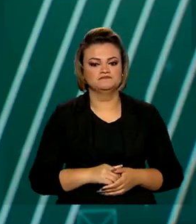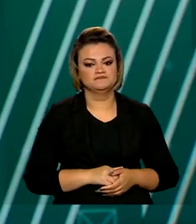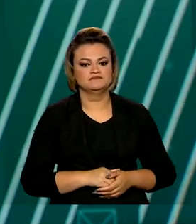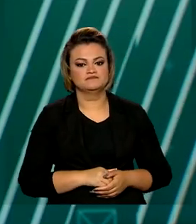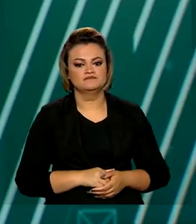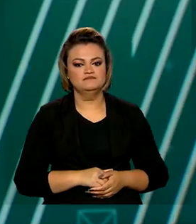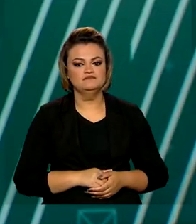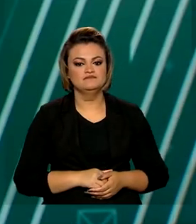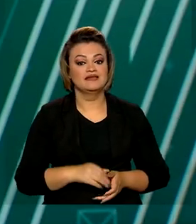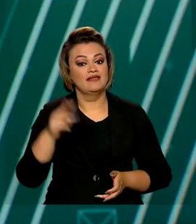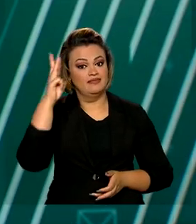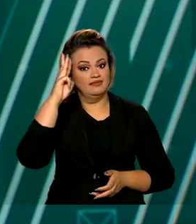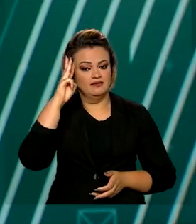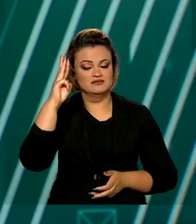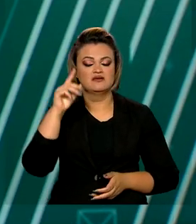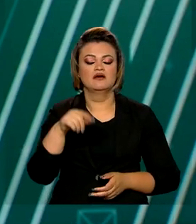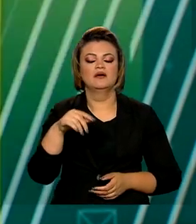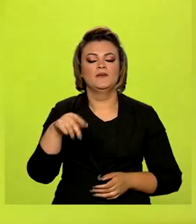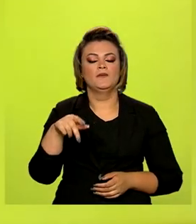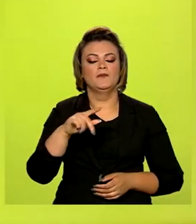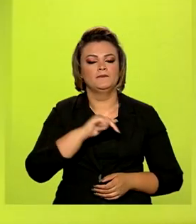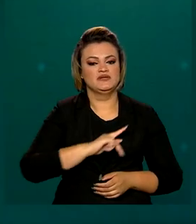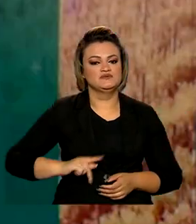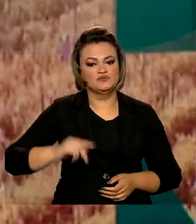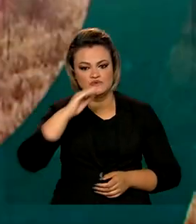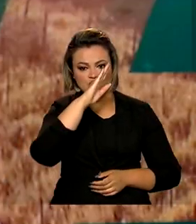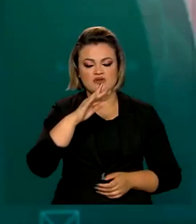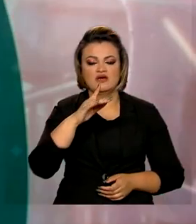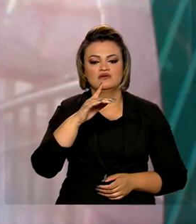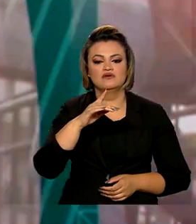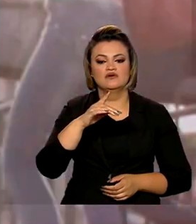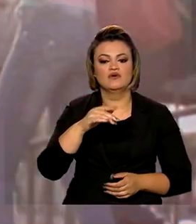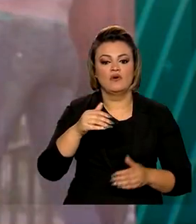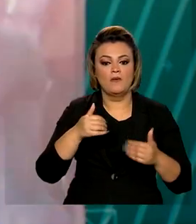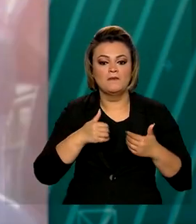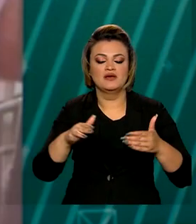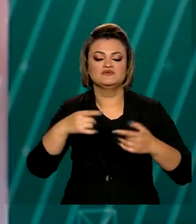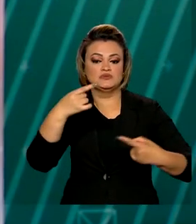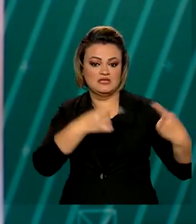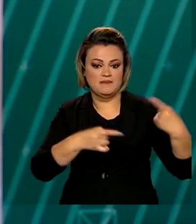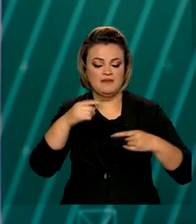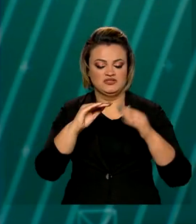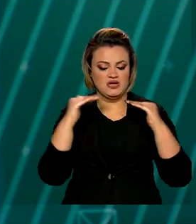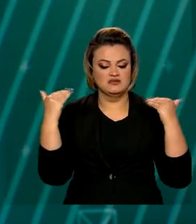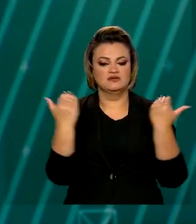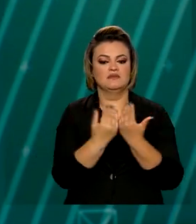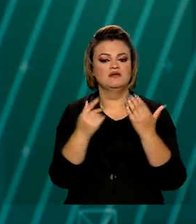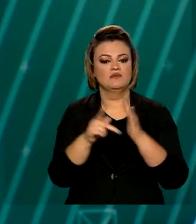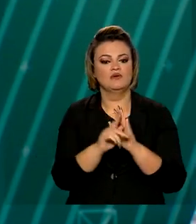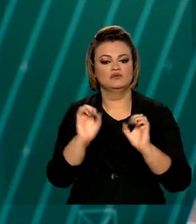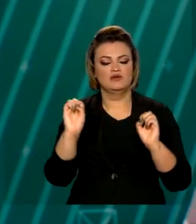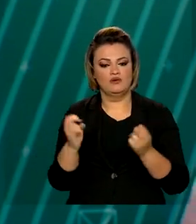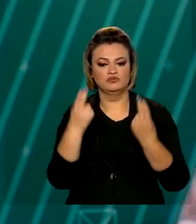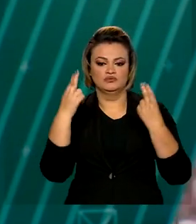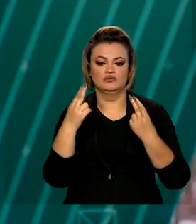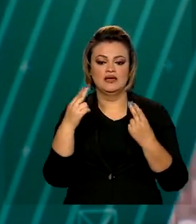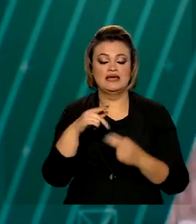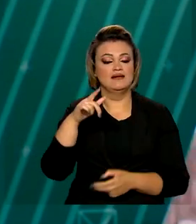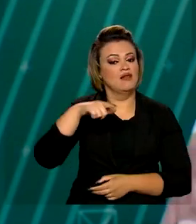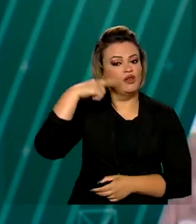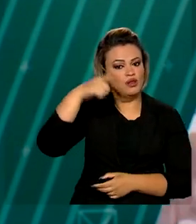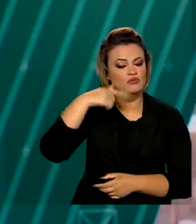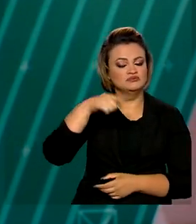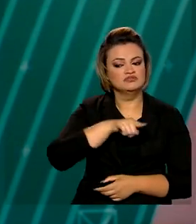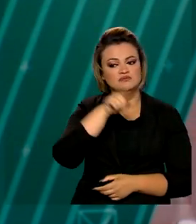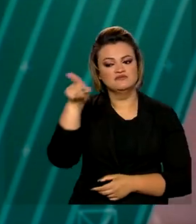Na próxima terça-feira, o presidente Jair Bolsonaro abre a sessão de debates da Assembleia Geral da ONU. Ele viaja de Londres